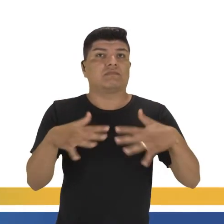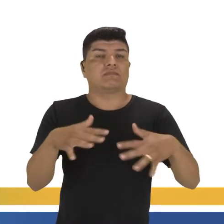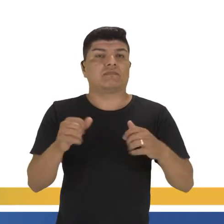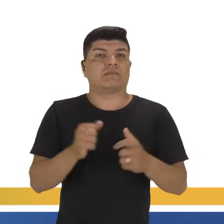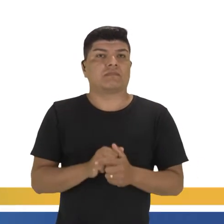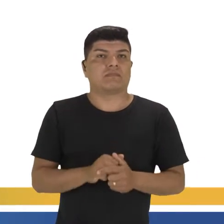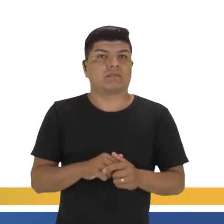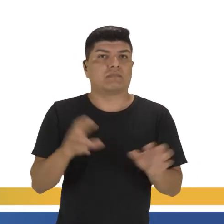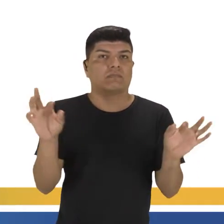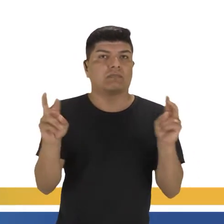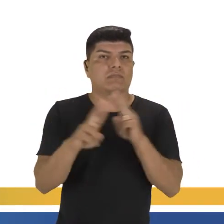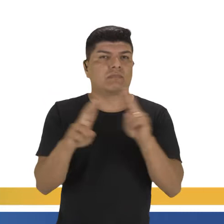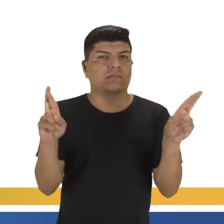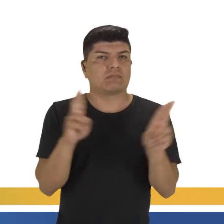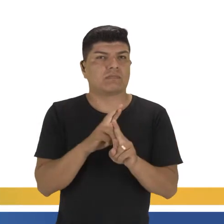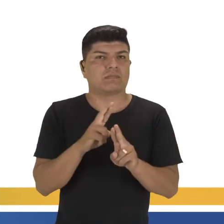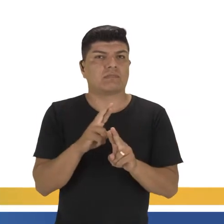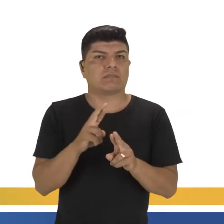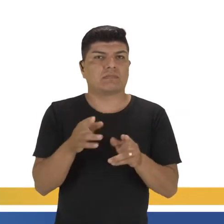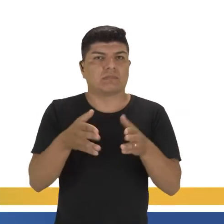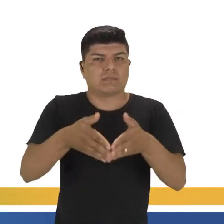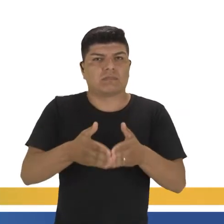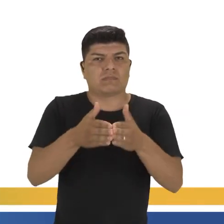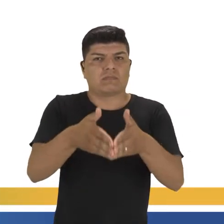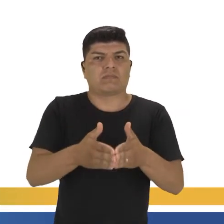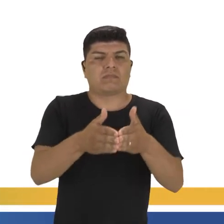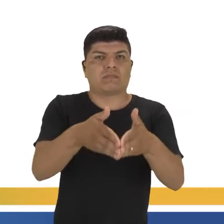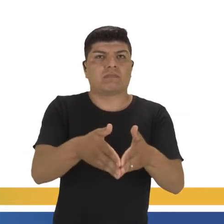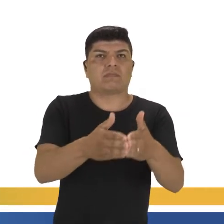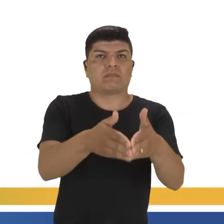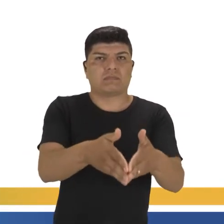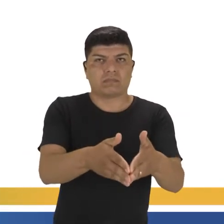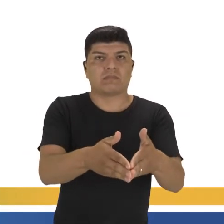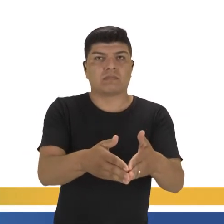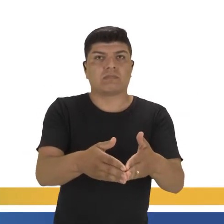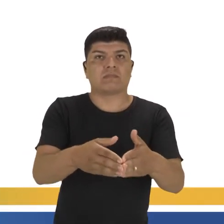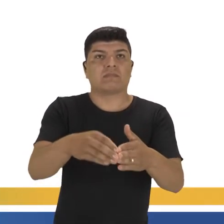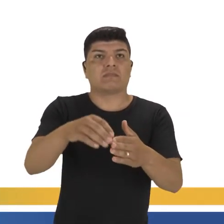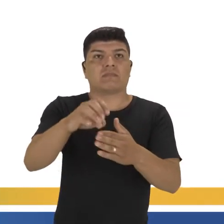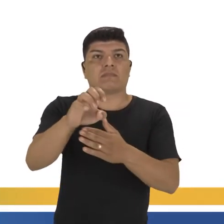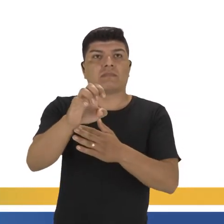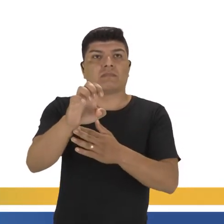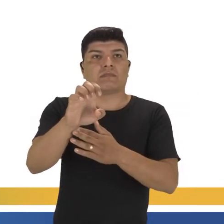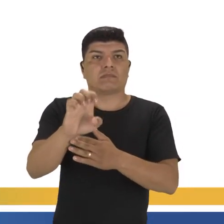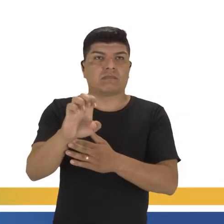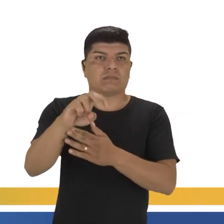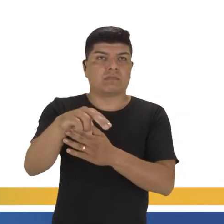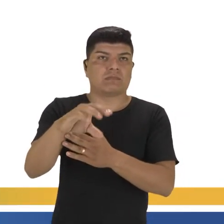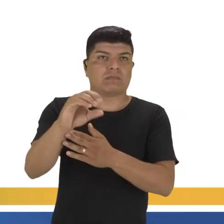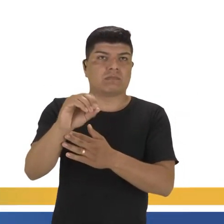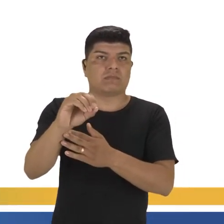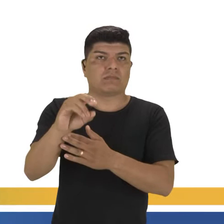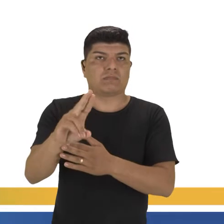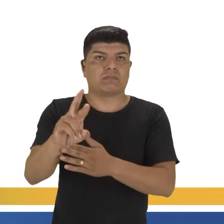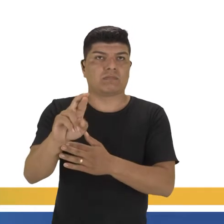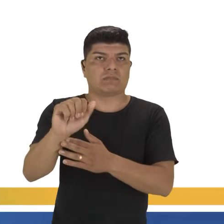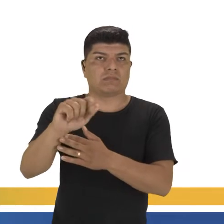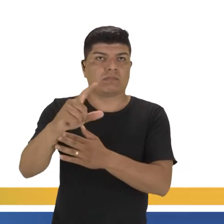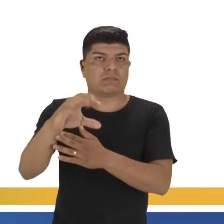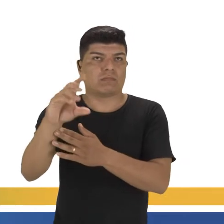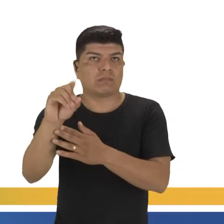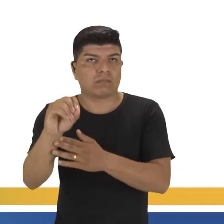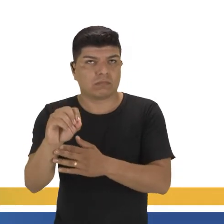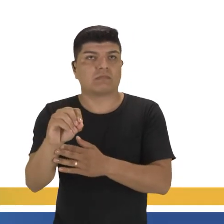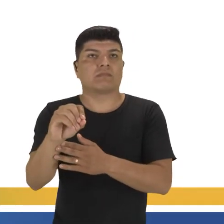movimento relacionado a esse navio. O encuraçado, quando você ouviu falar, geralmente é navio de guerra, tá?